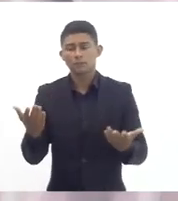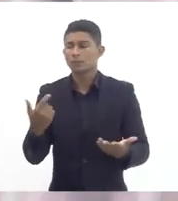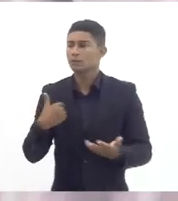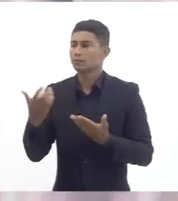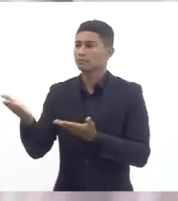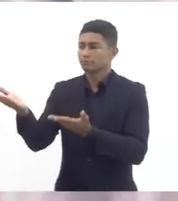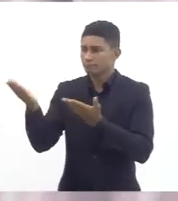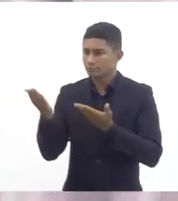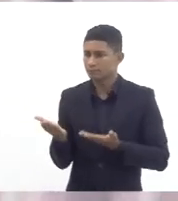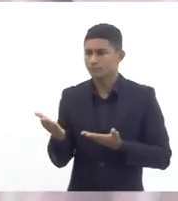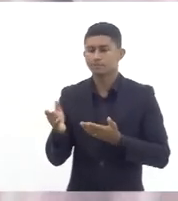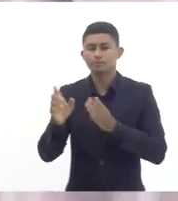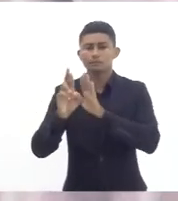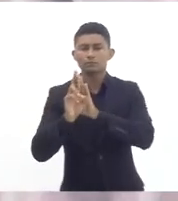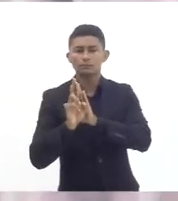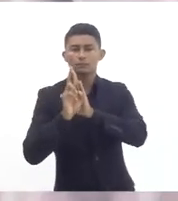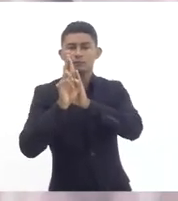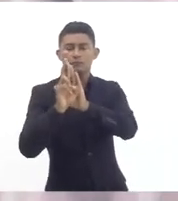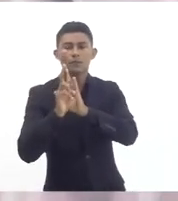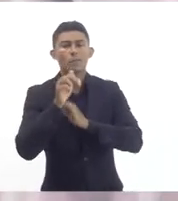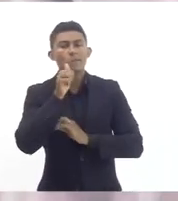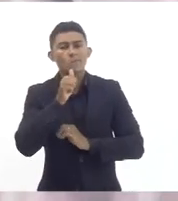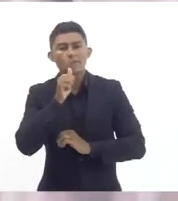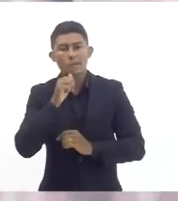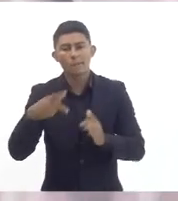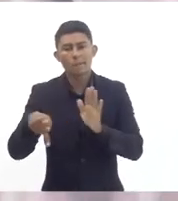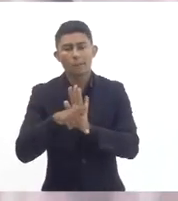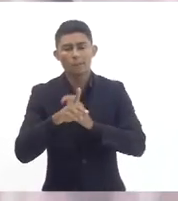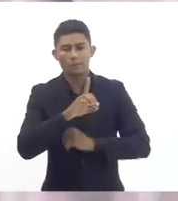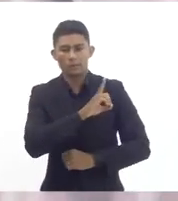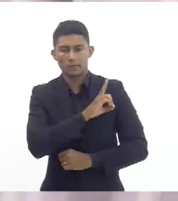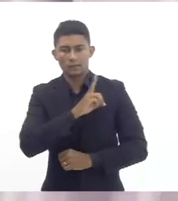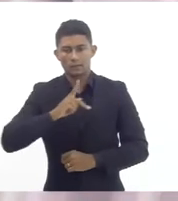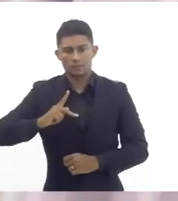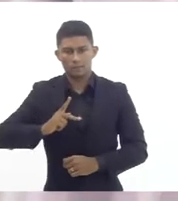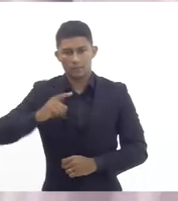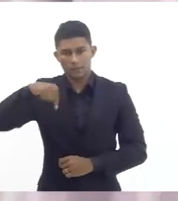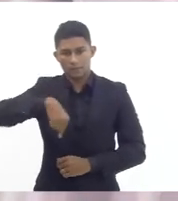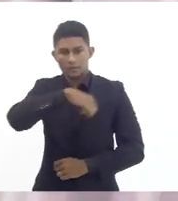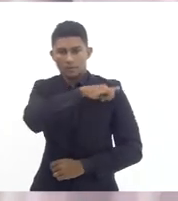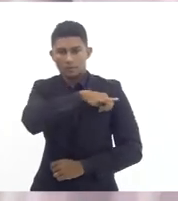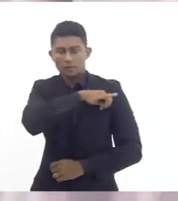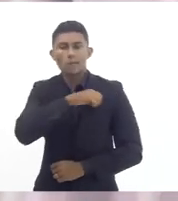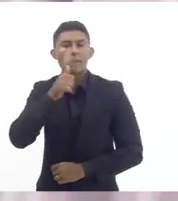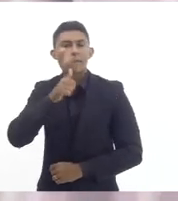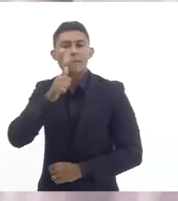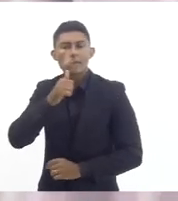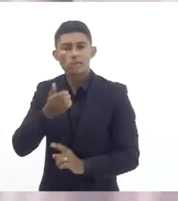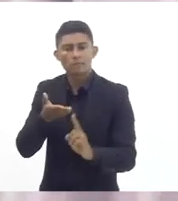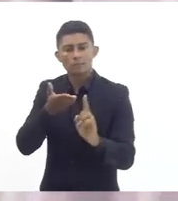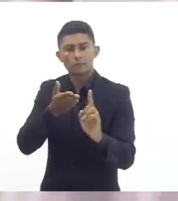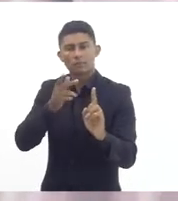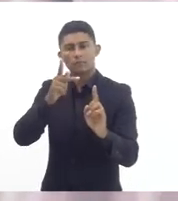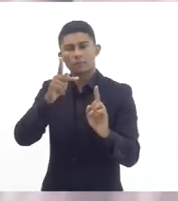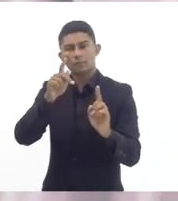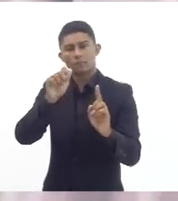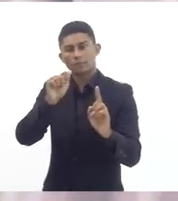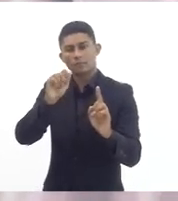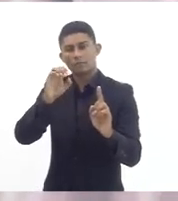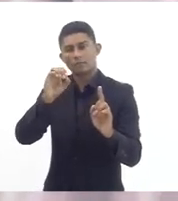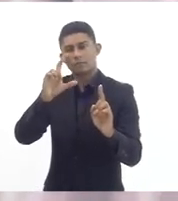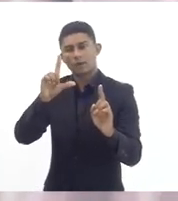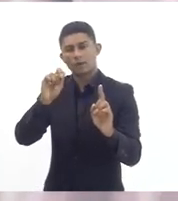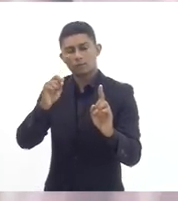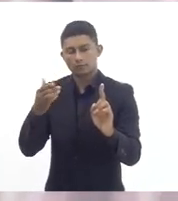da palavra agora a representante da Defensoria Pública do Estado do Rio de Janeiro a Paola Gradim colocando essas questões adicionais